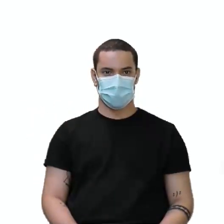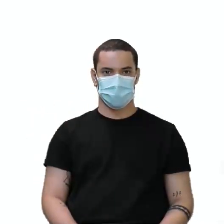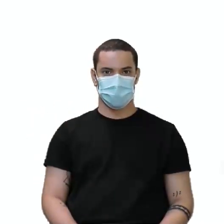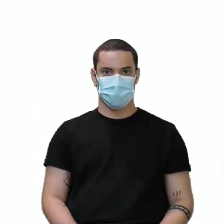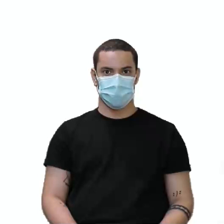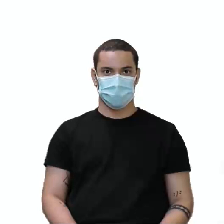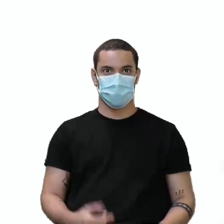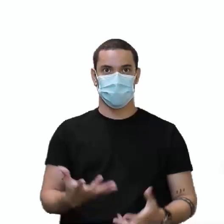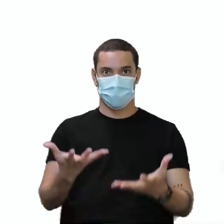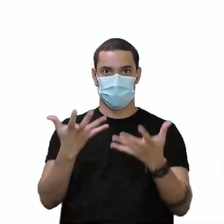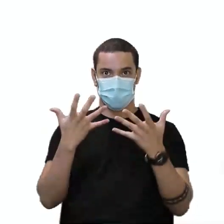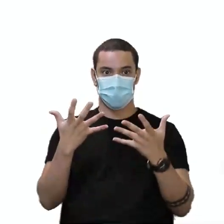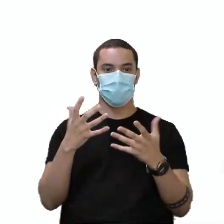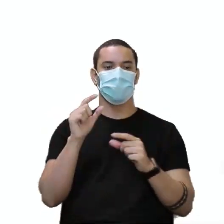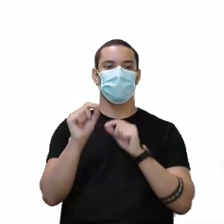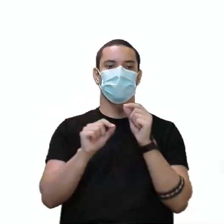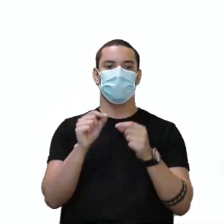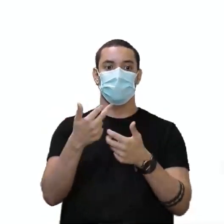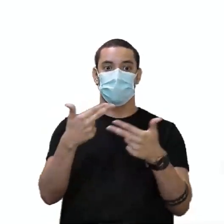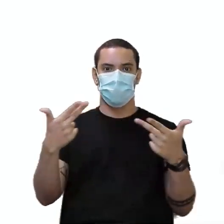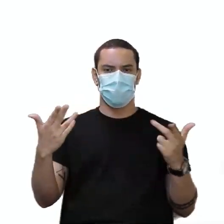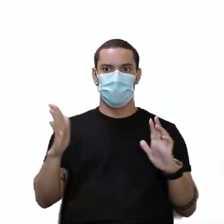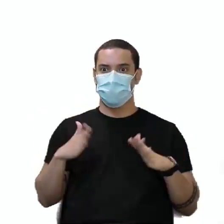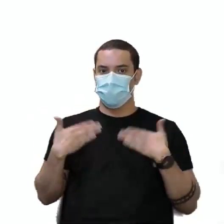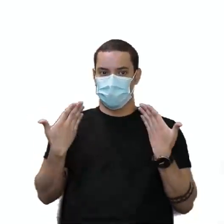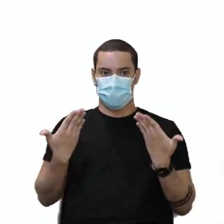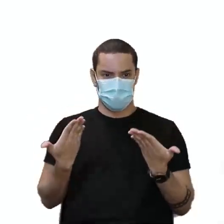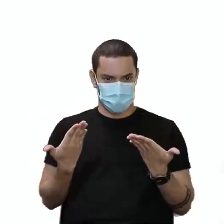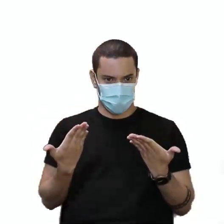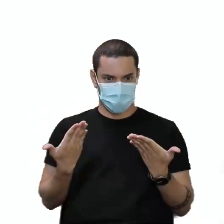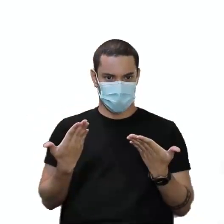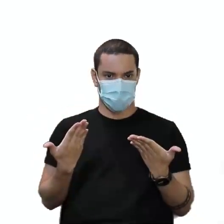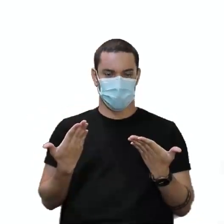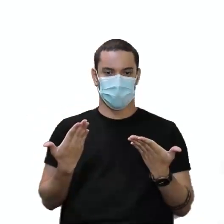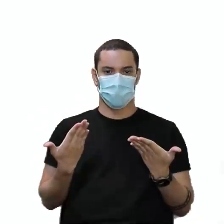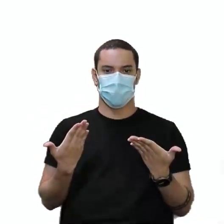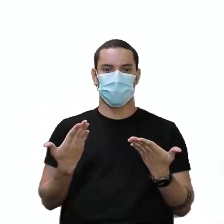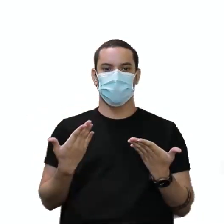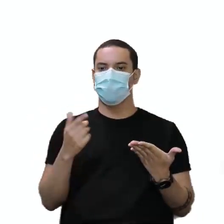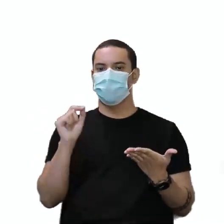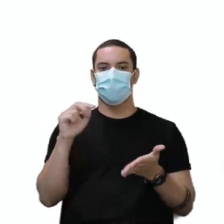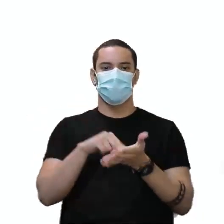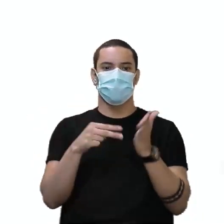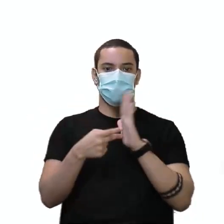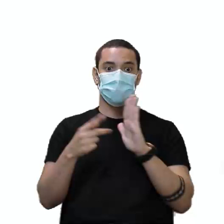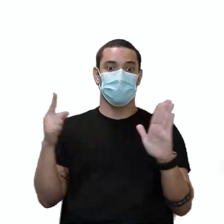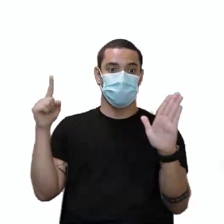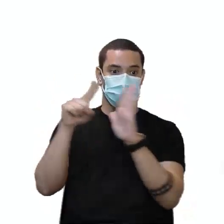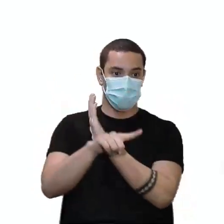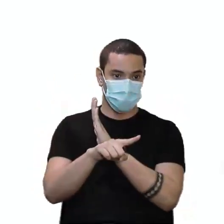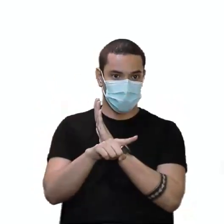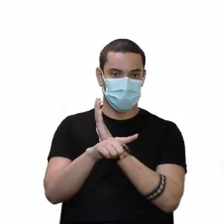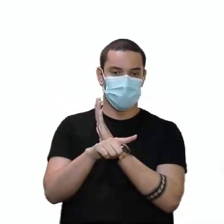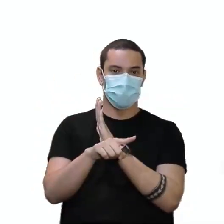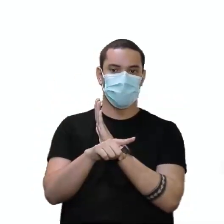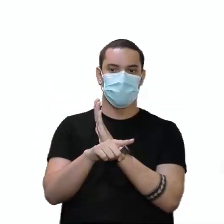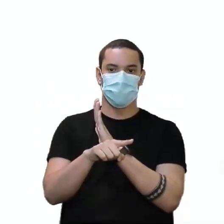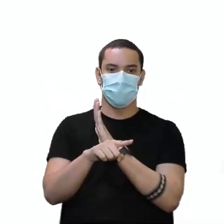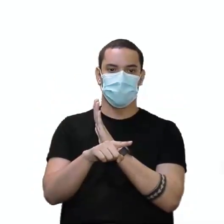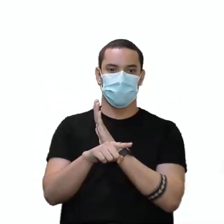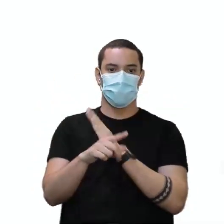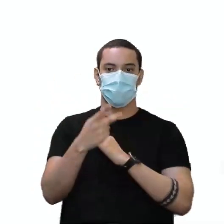Quer ouvir uma coisa bem assustadora, aliás, uma coisa assustadora, scary, assustador? Ele pergunta para esse rapaz, aí ele fala,